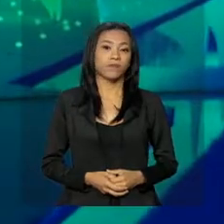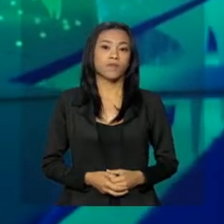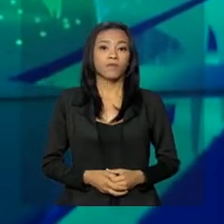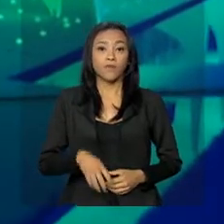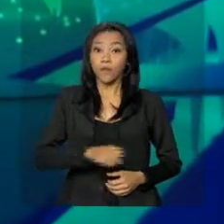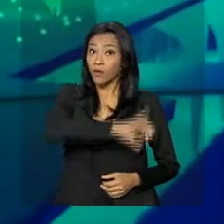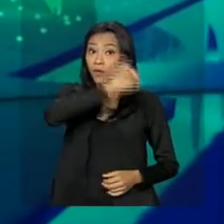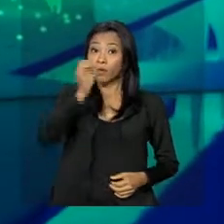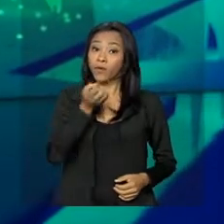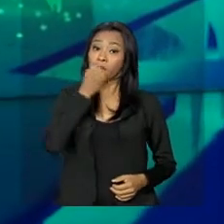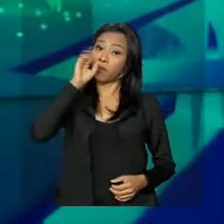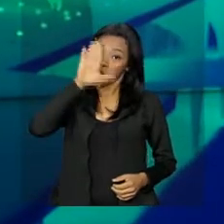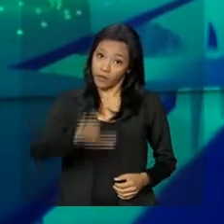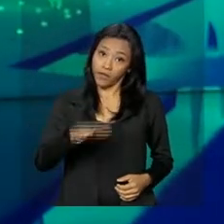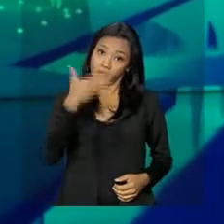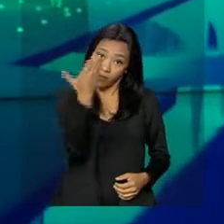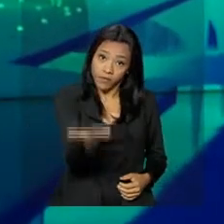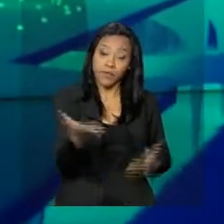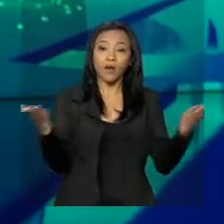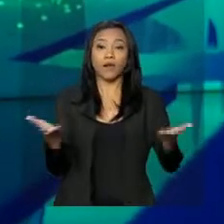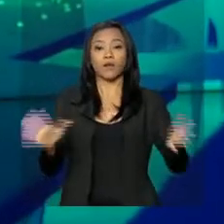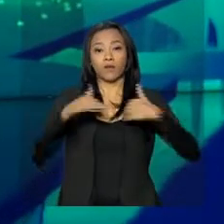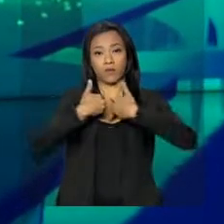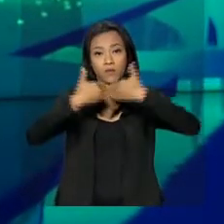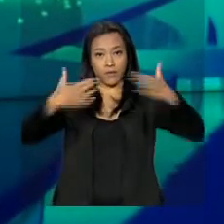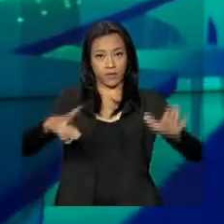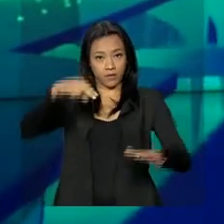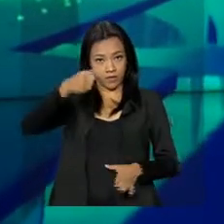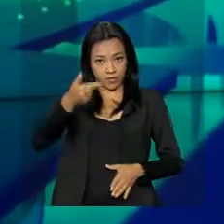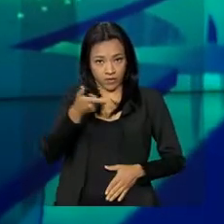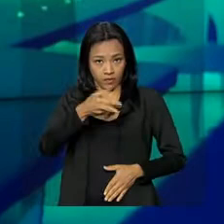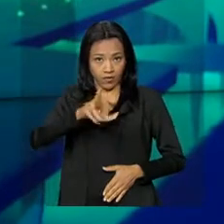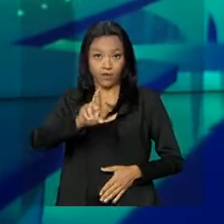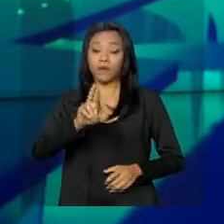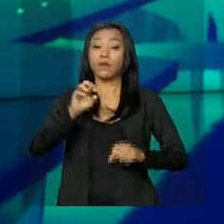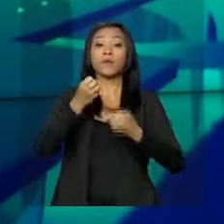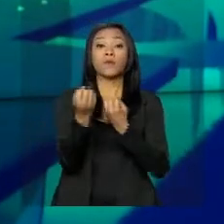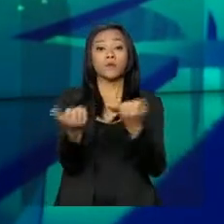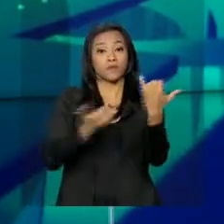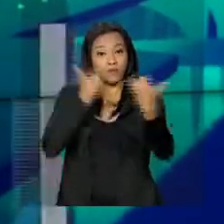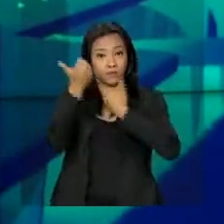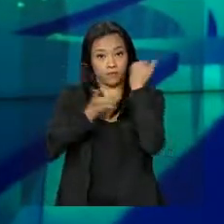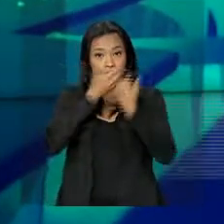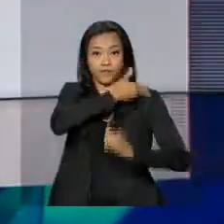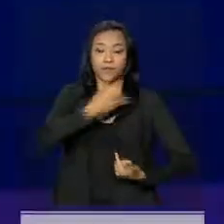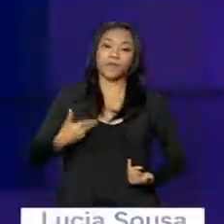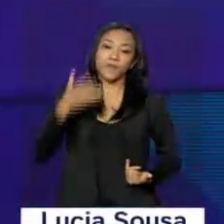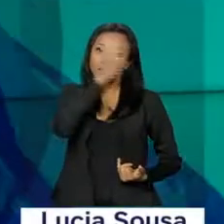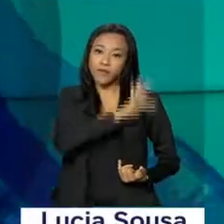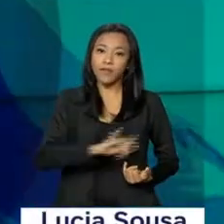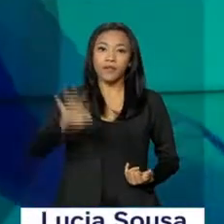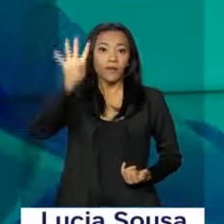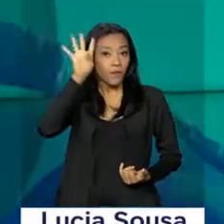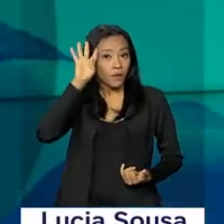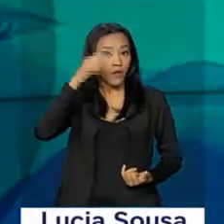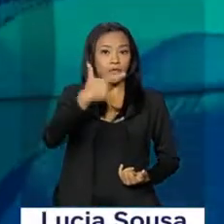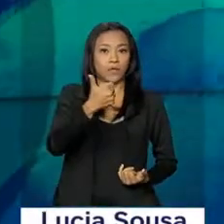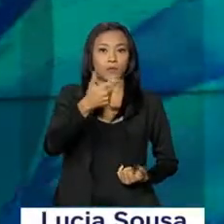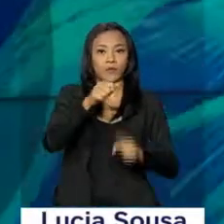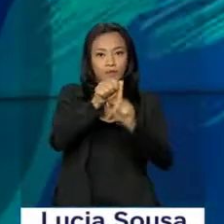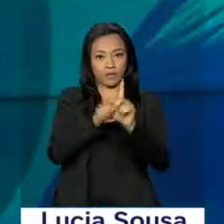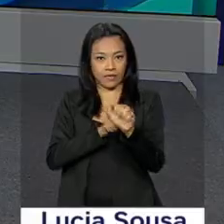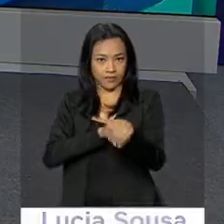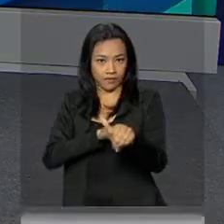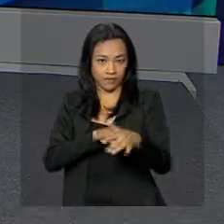Olá, boa tarde pra você. Começa agora o repórter NBR com as notícias do governo federal desta quarta-feira, 12 de